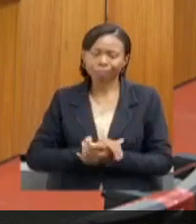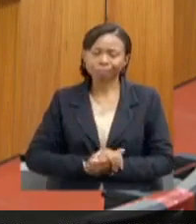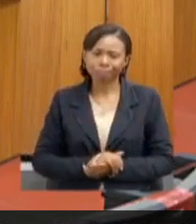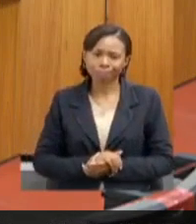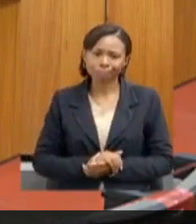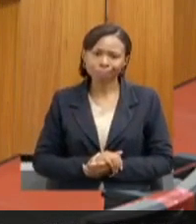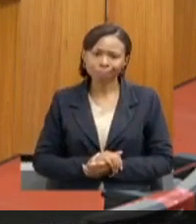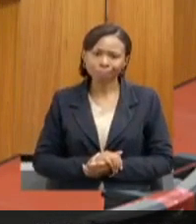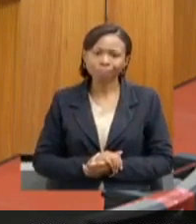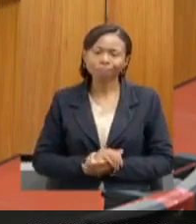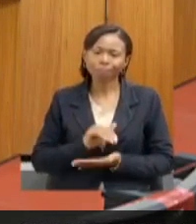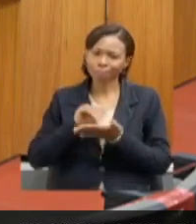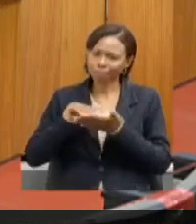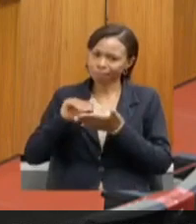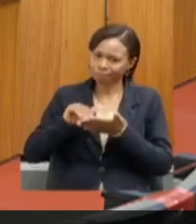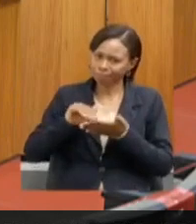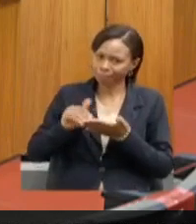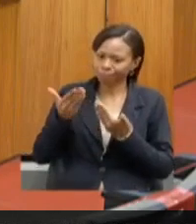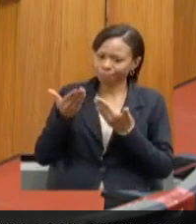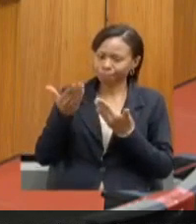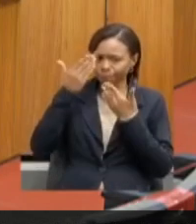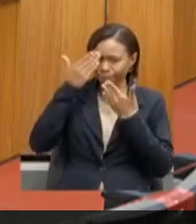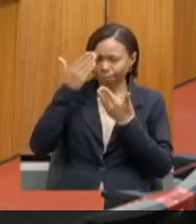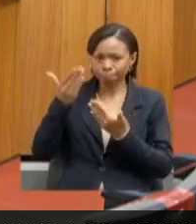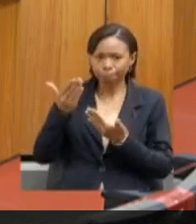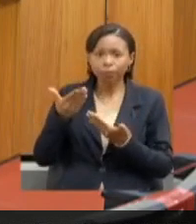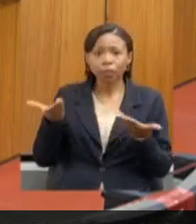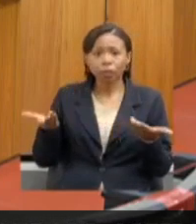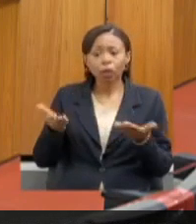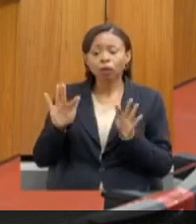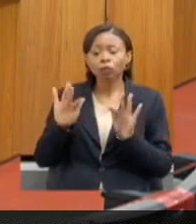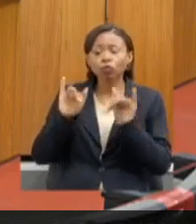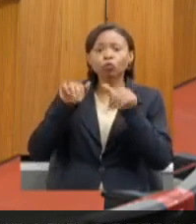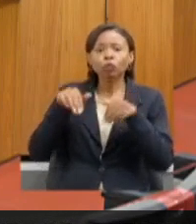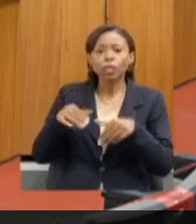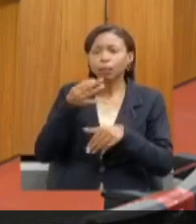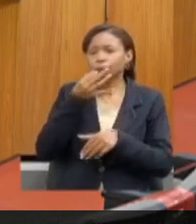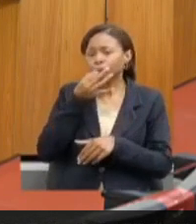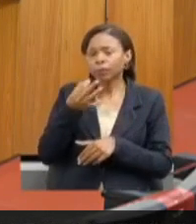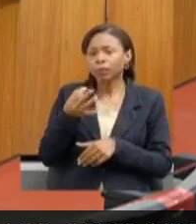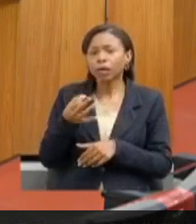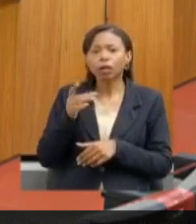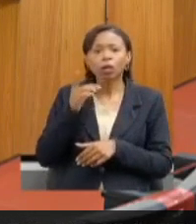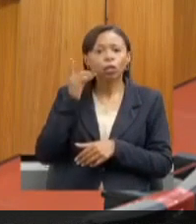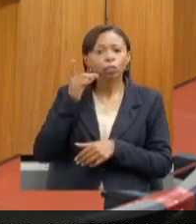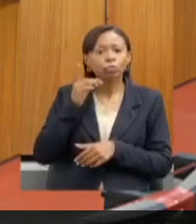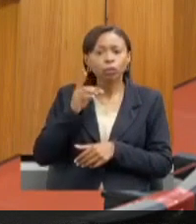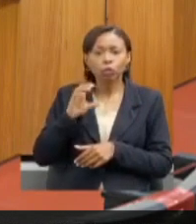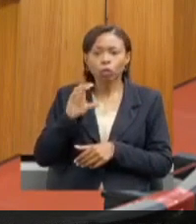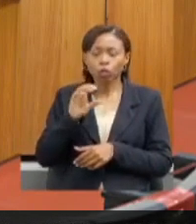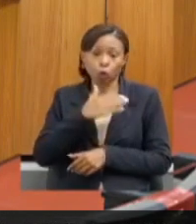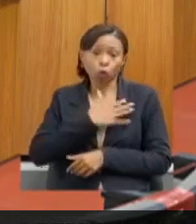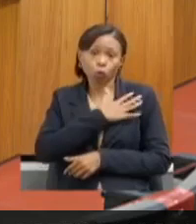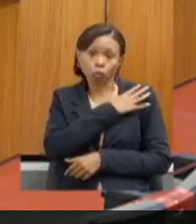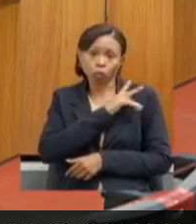Obrigado, secretária Marília. Eu passo as palavras para as considerações finais ao deputado coronel Henrique.